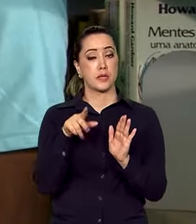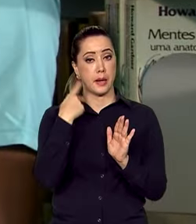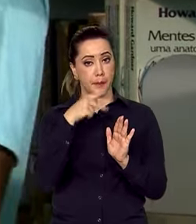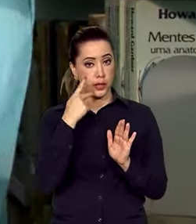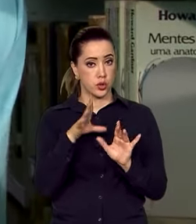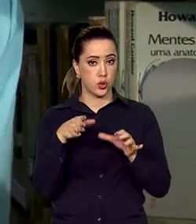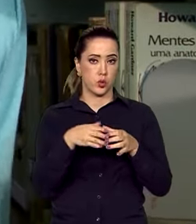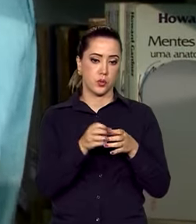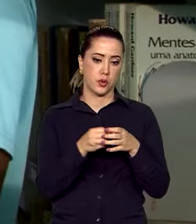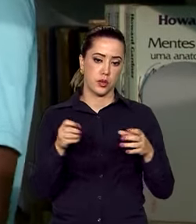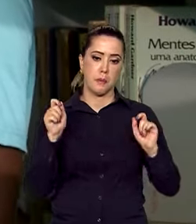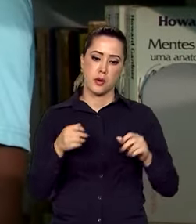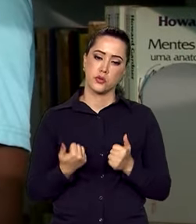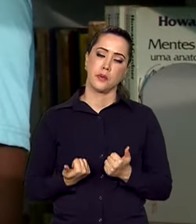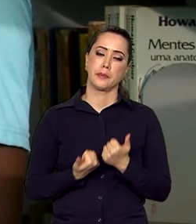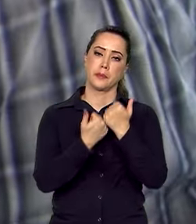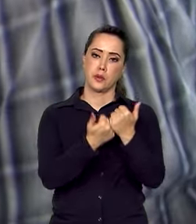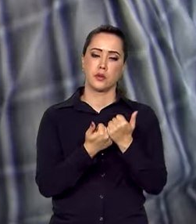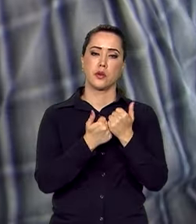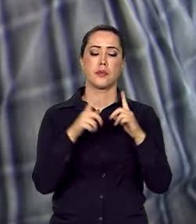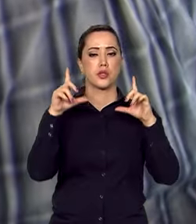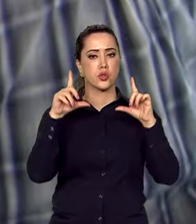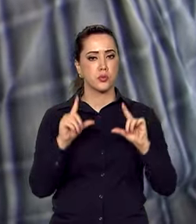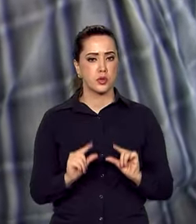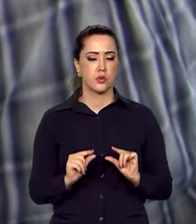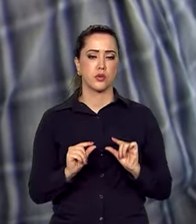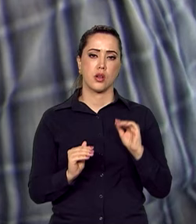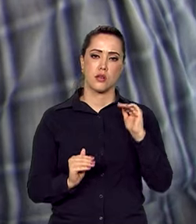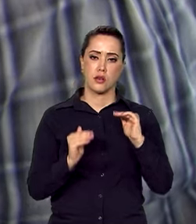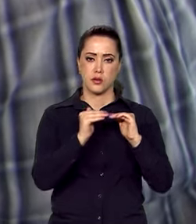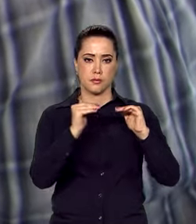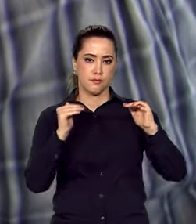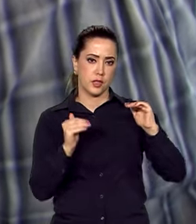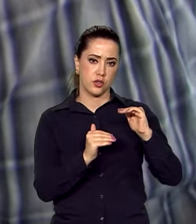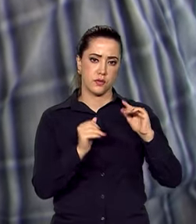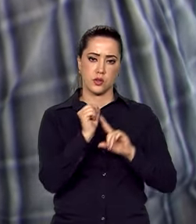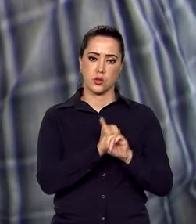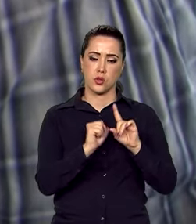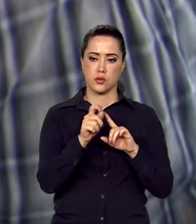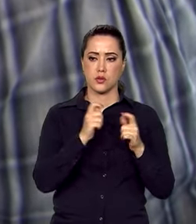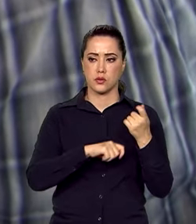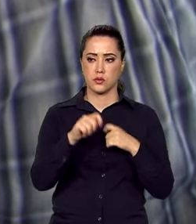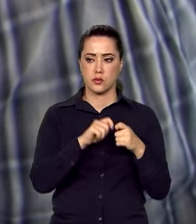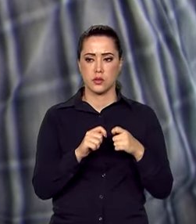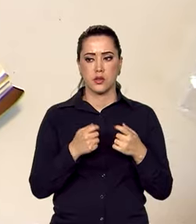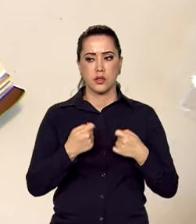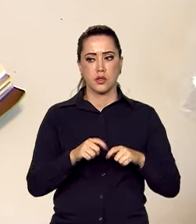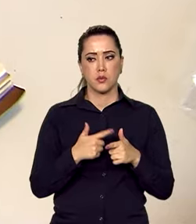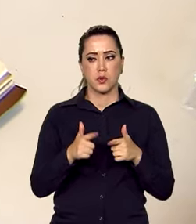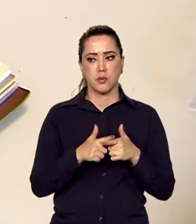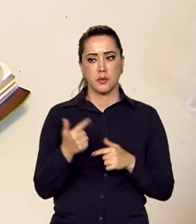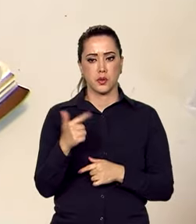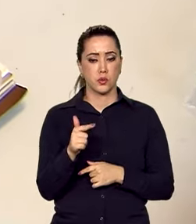para cotistas pode contribuir para a redução das desigualdades socioeconômicas sem prejudicar